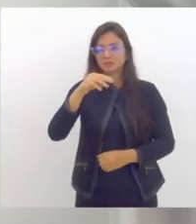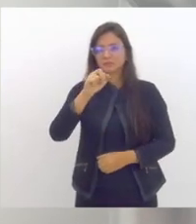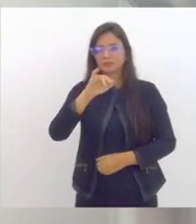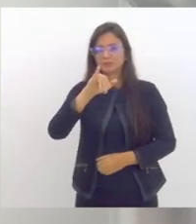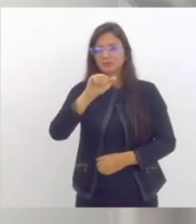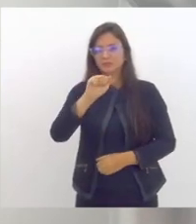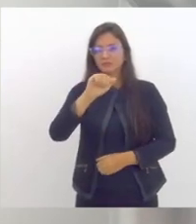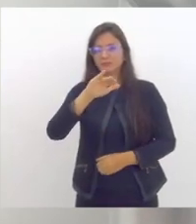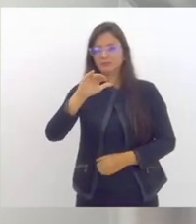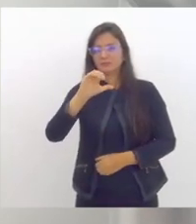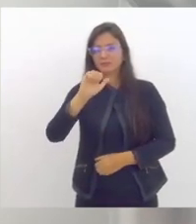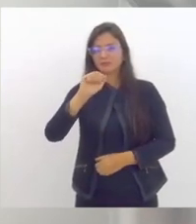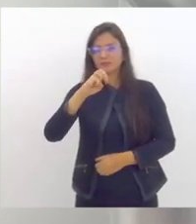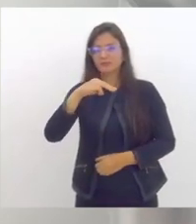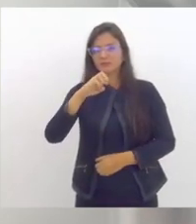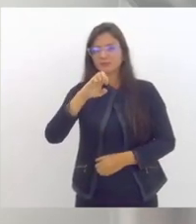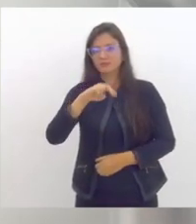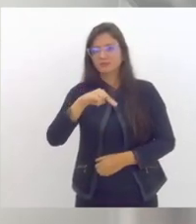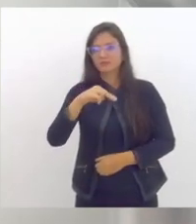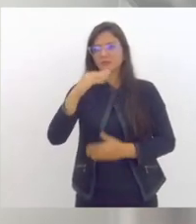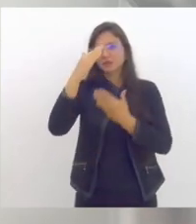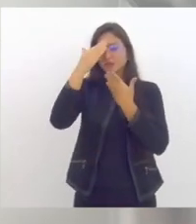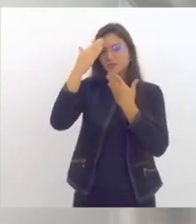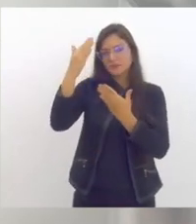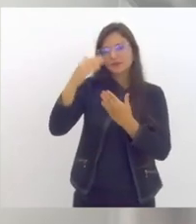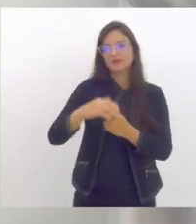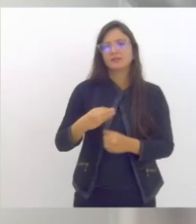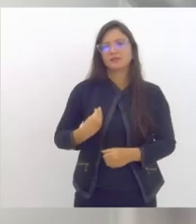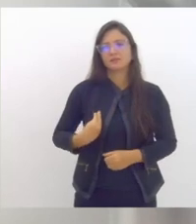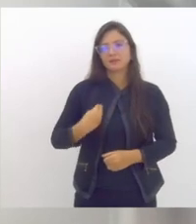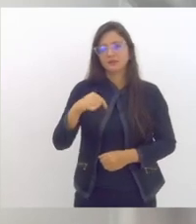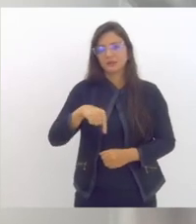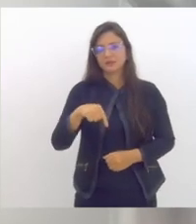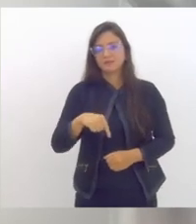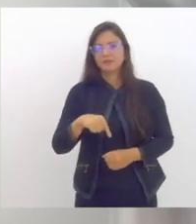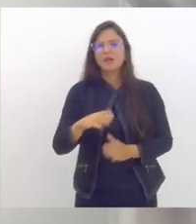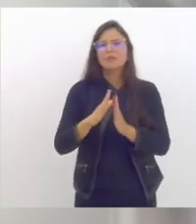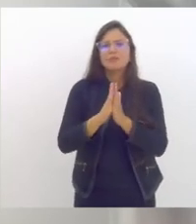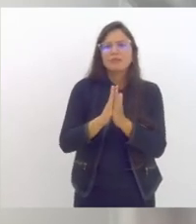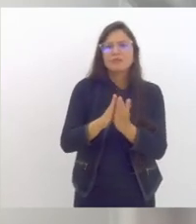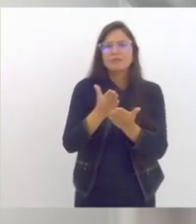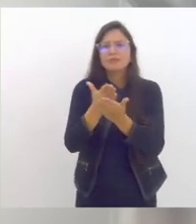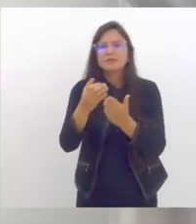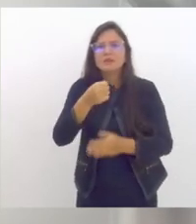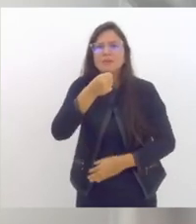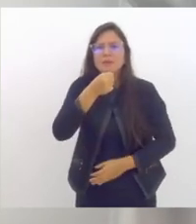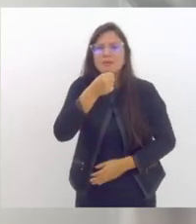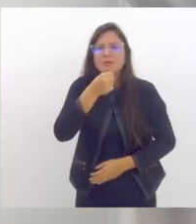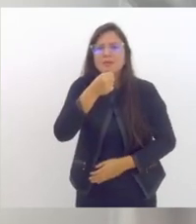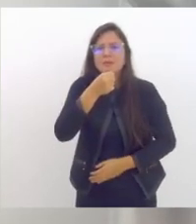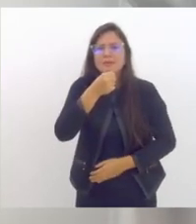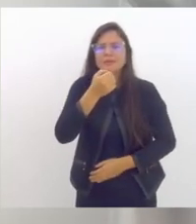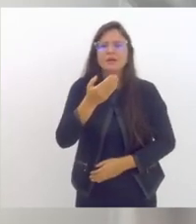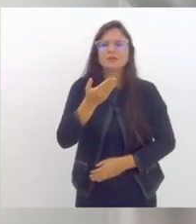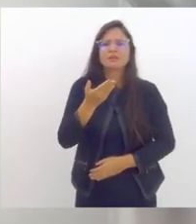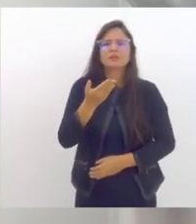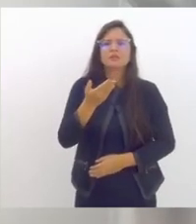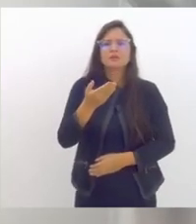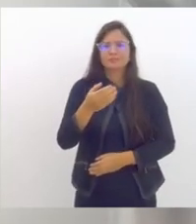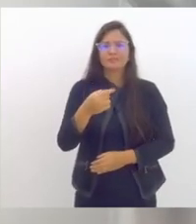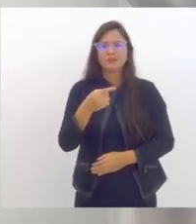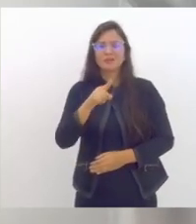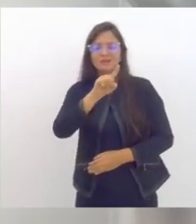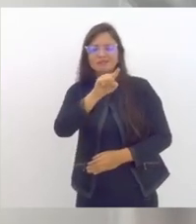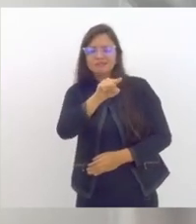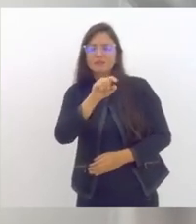presença eu gostaria de solicitar que todos que estejam com os microfones abertos a exceção da doutora Maria Carmen que vai